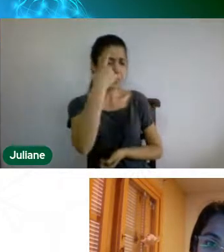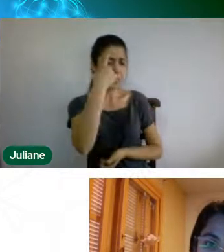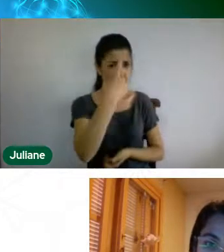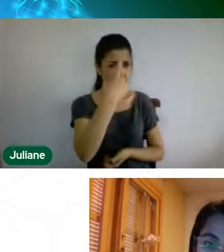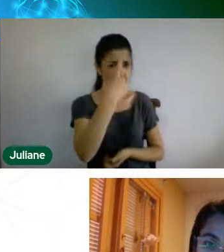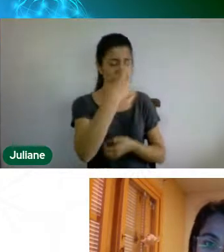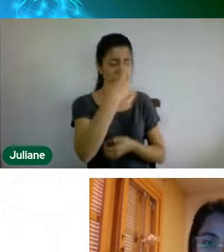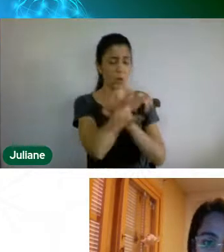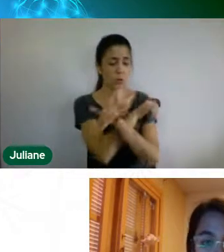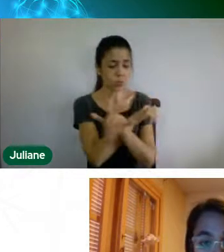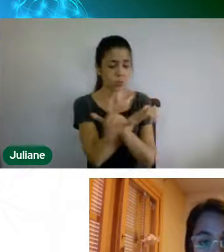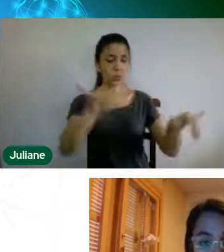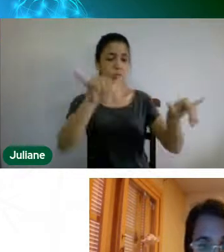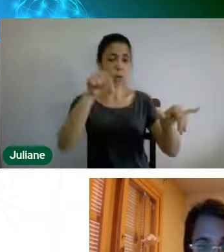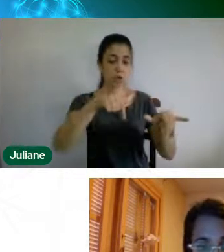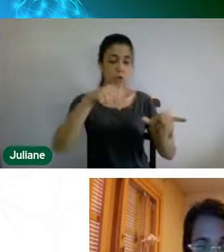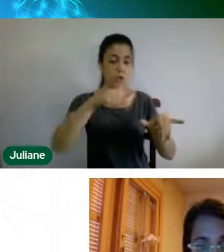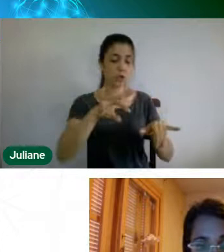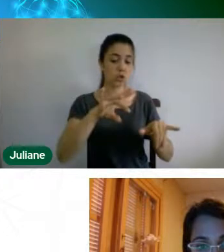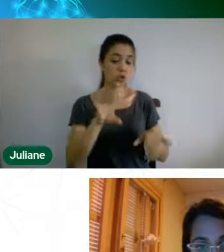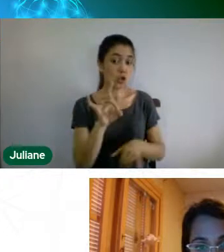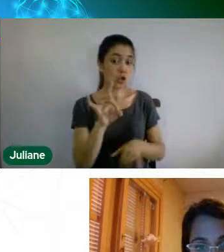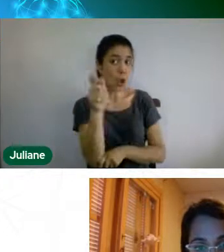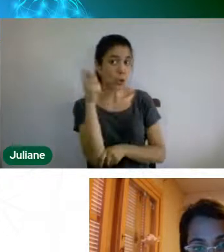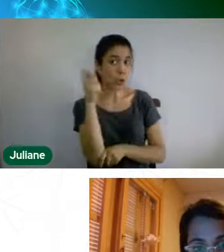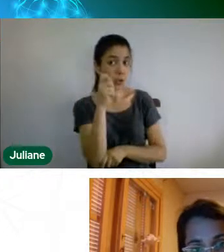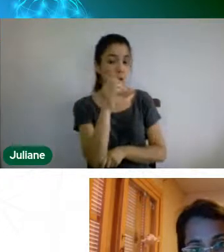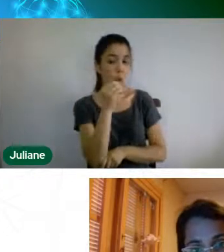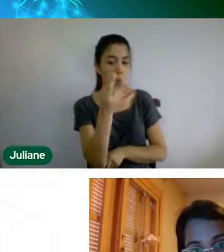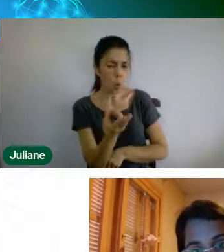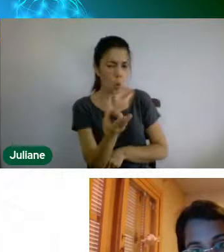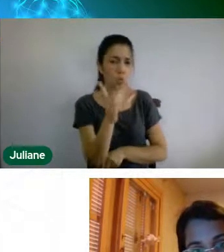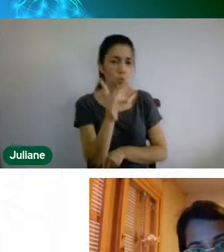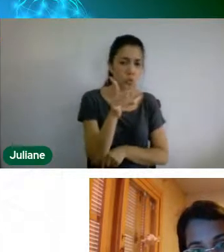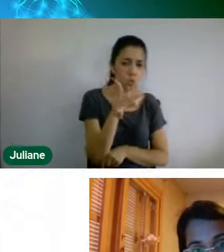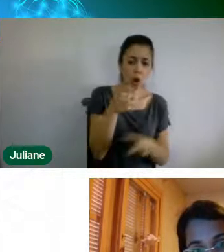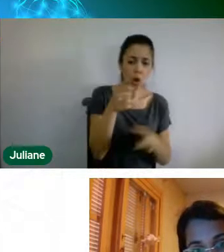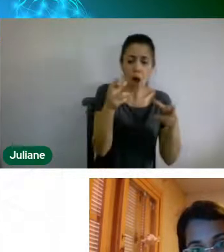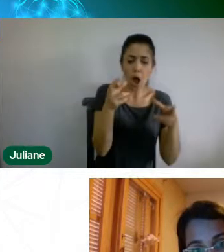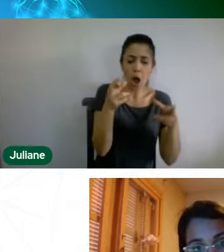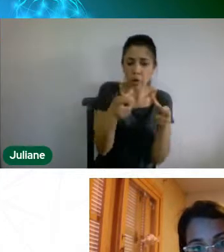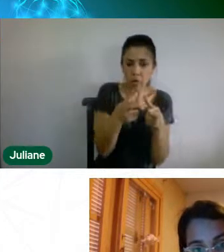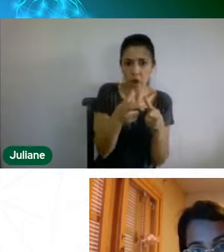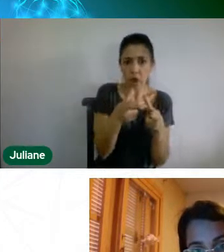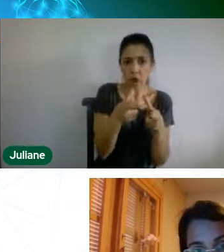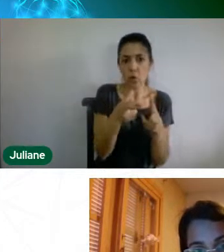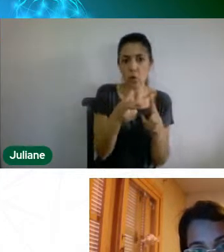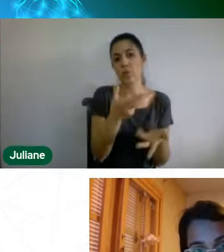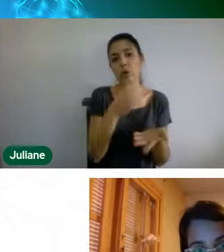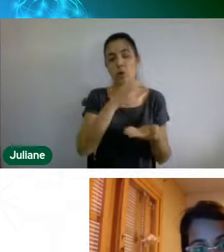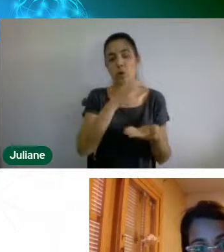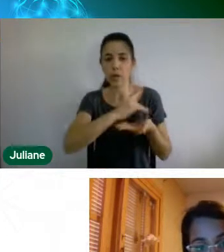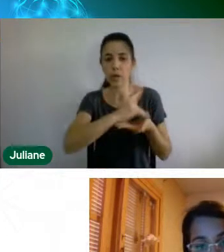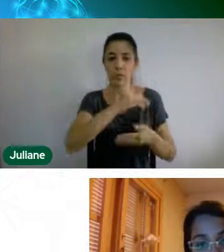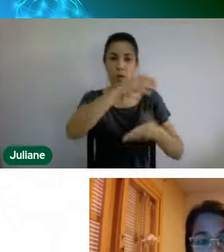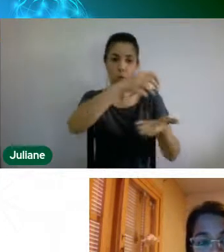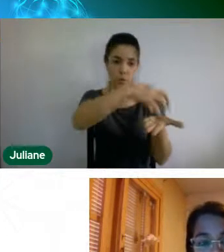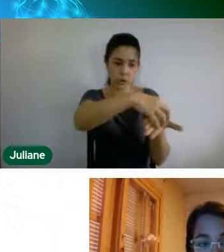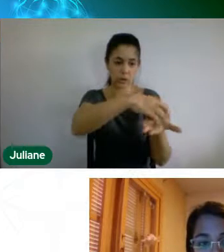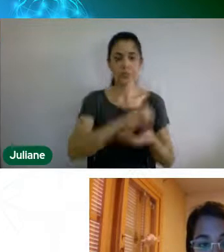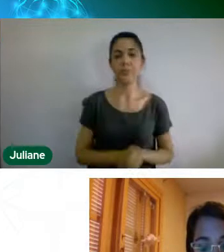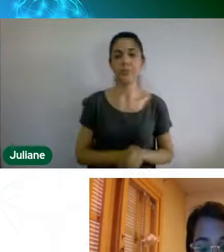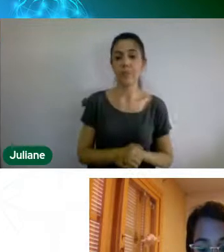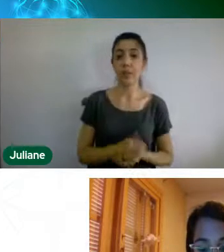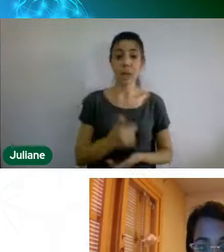a outra pergunta seria, tipo, que eu senti um pouquinho de falta, como eu sou professora de, eu sou da área das ciências biológicas, né, e